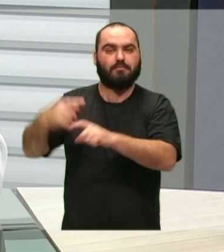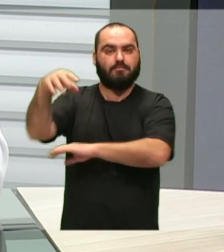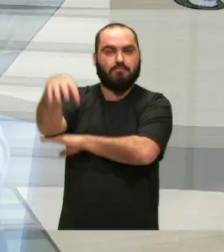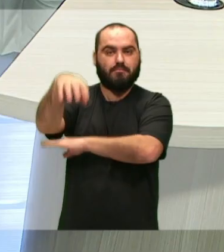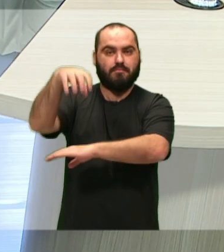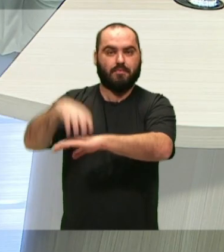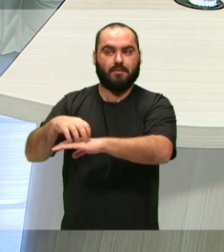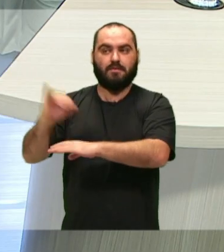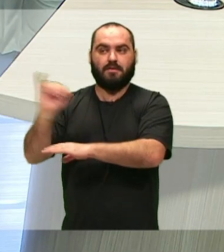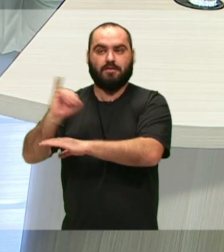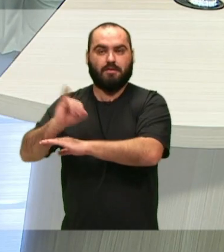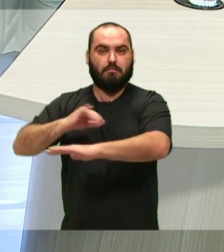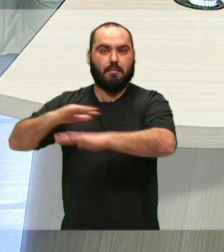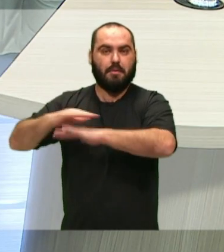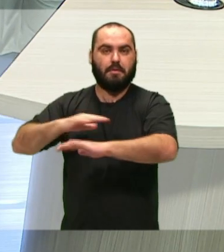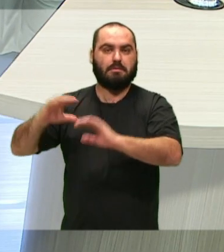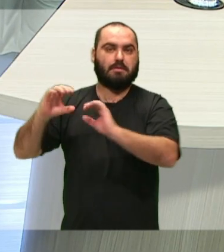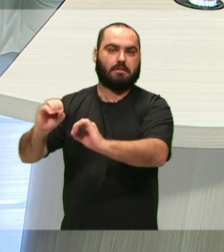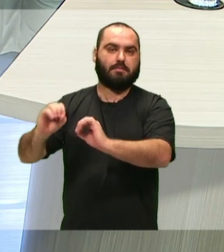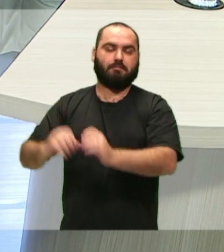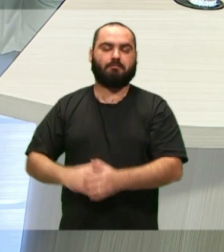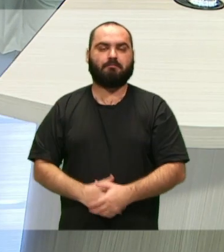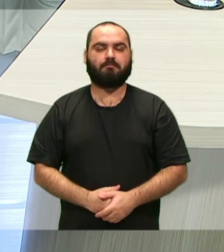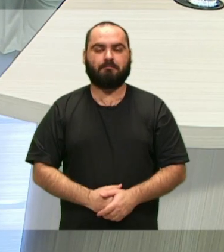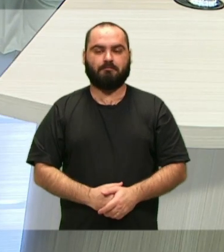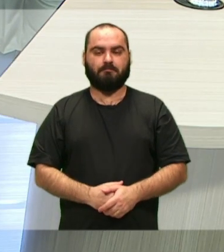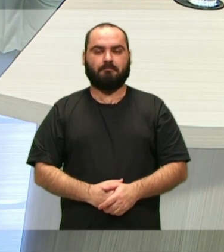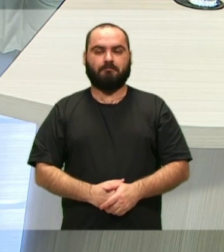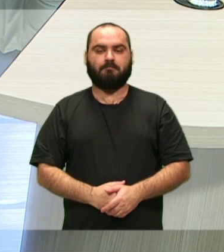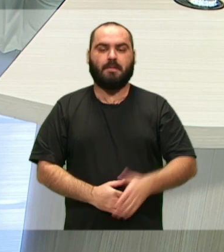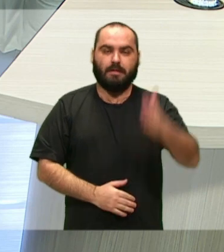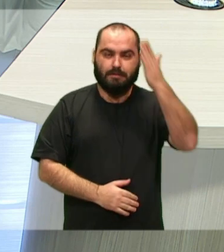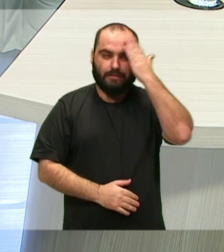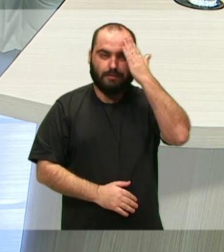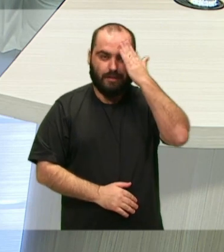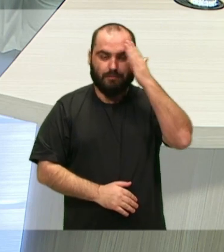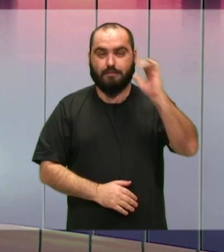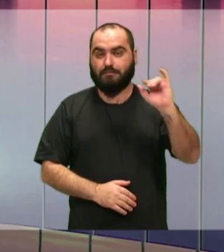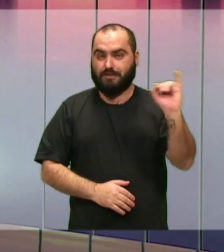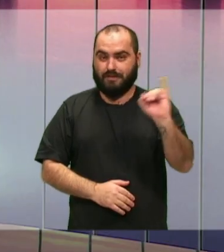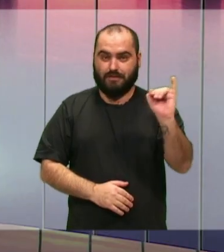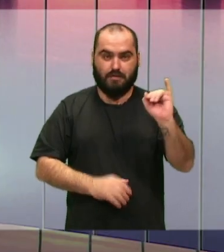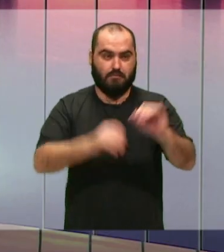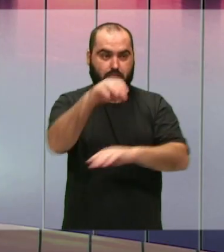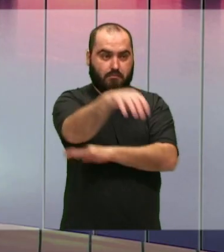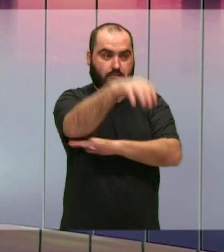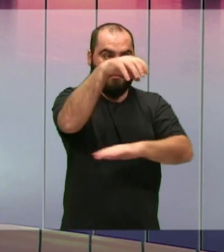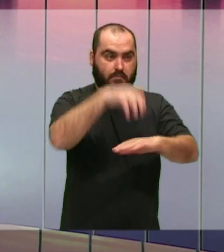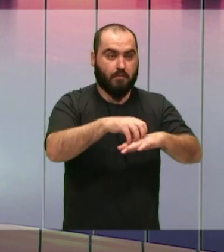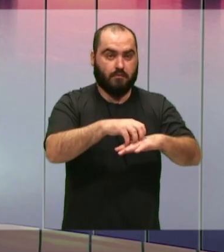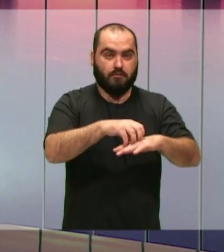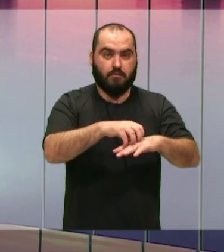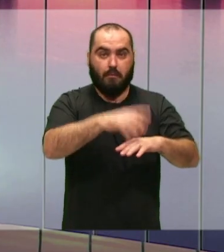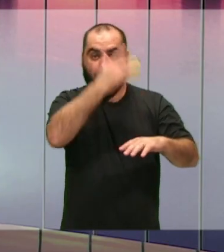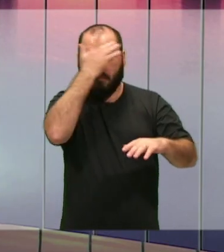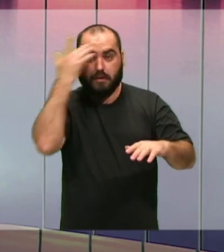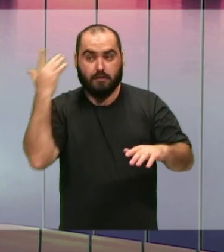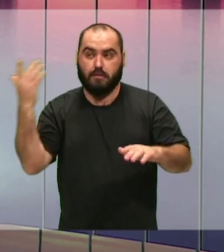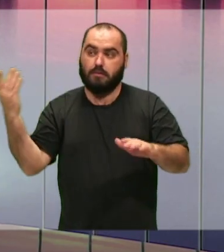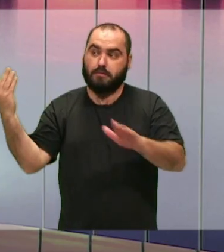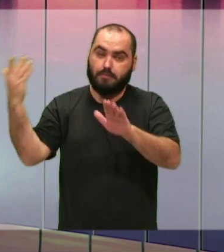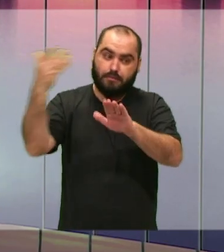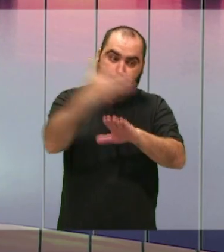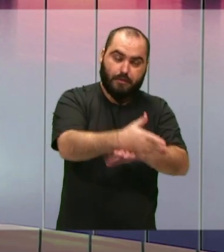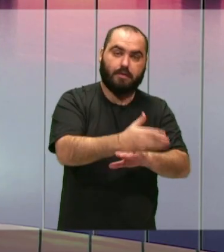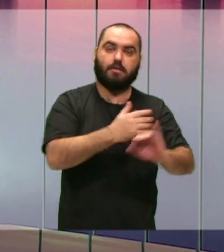de Itajaí. A gente sabe que muito em motivação do porto, muitas pessoas procuram Itajaí para morar e foi divulgado recentemente